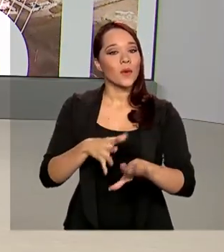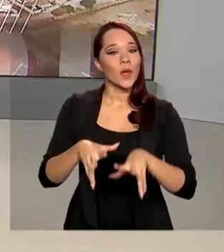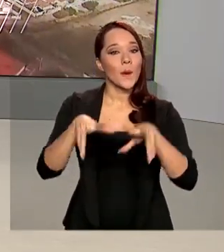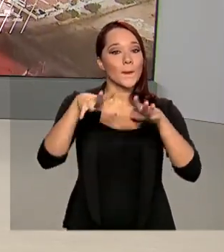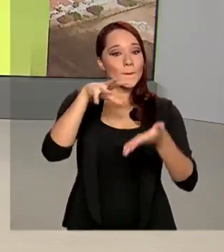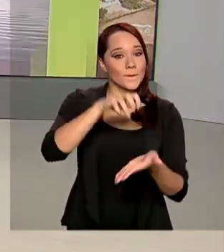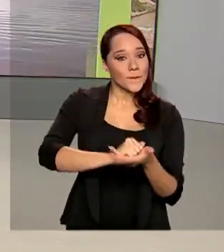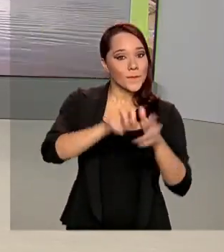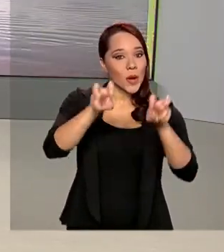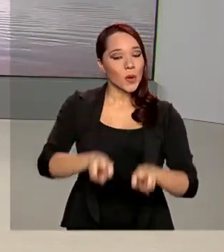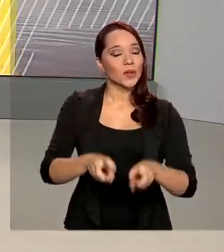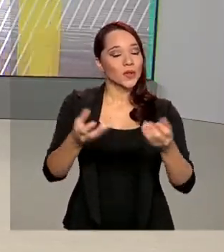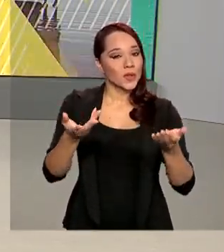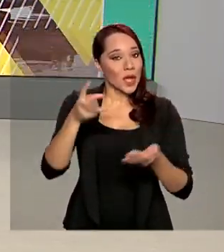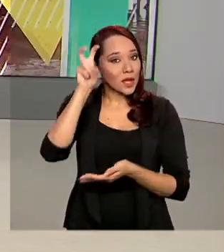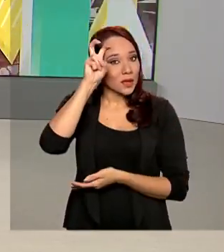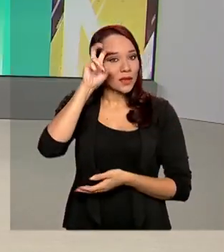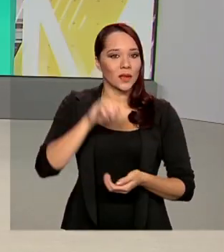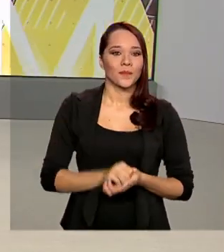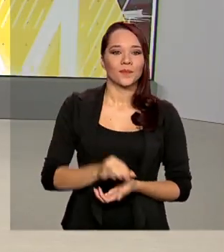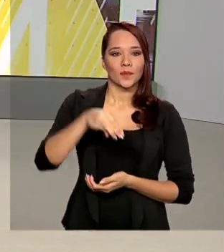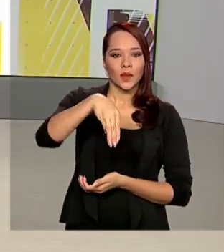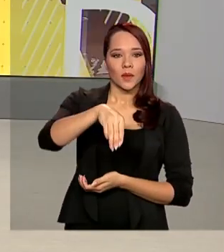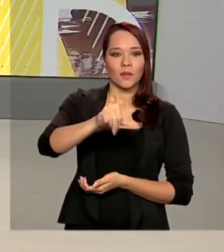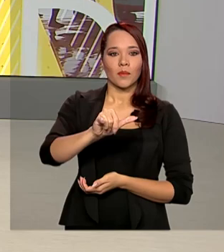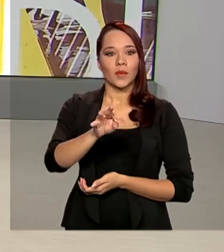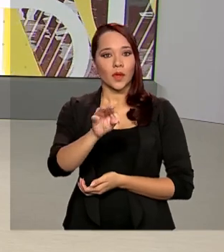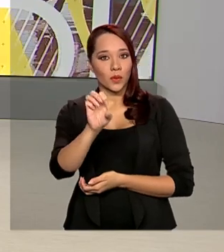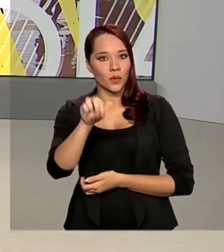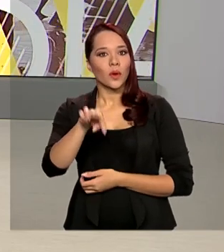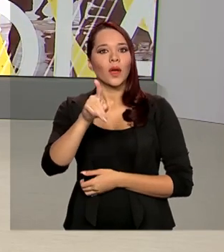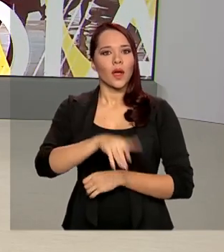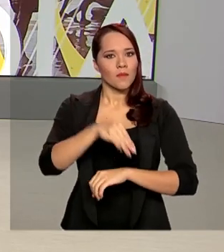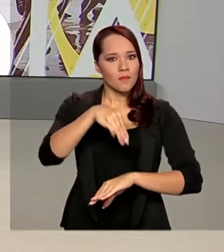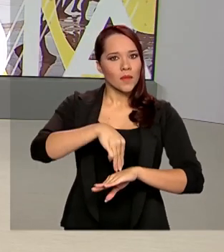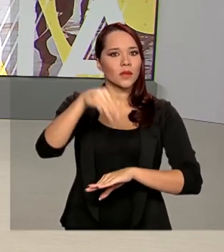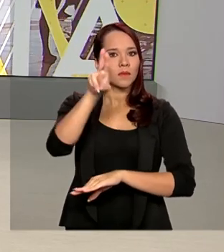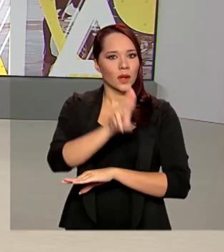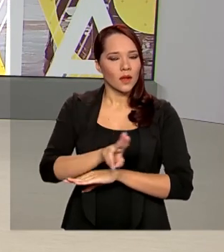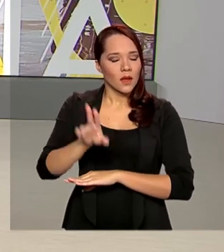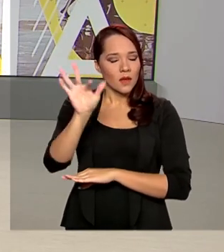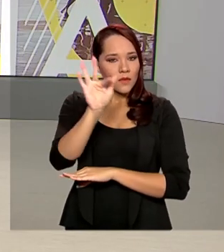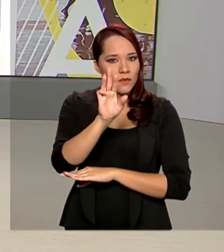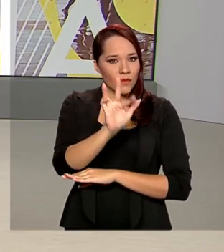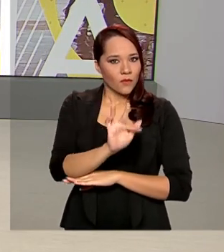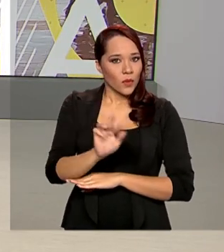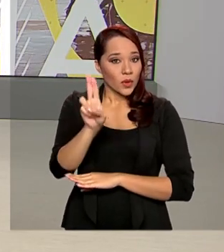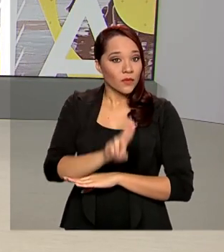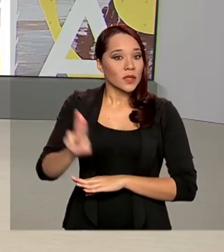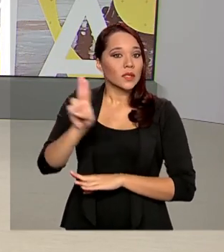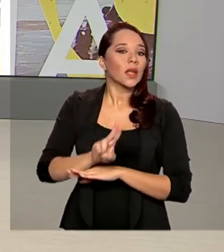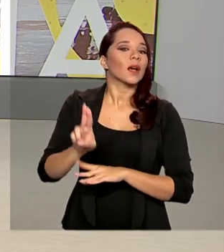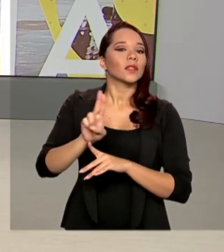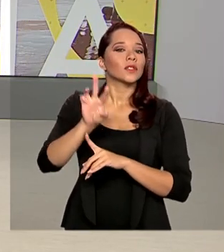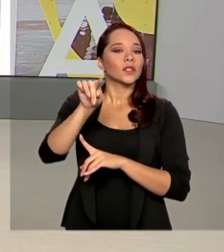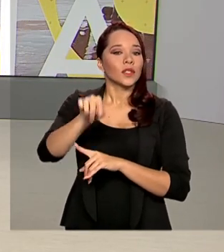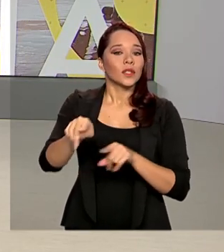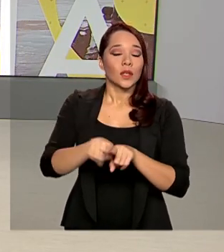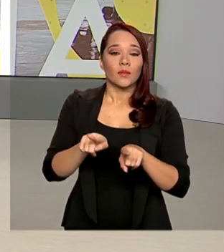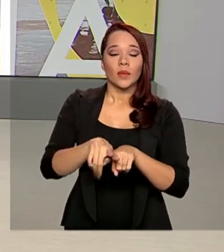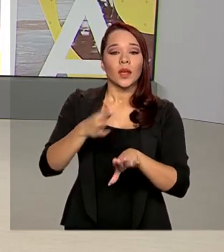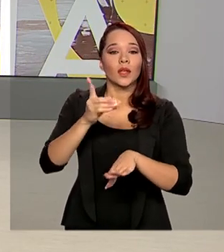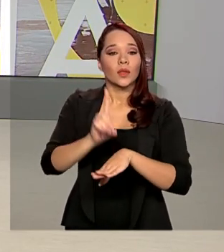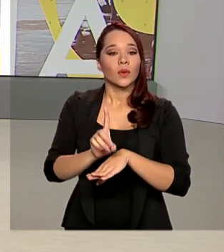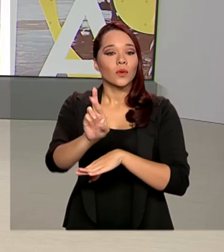posse nesta quinta-feira. Milton Ribeiro é mestre em Direito pela Universidade Presbiteriana Mackenzie e doutor em Educação